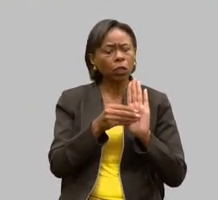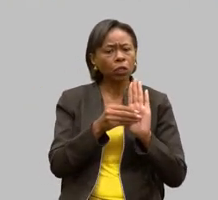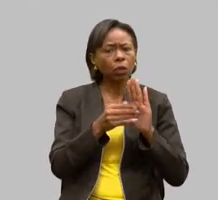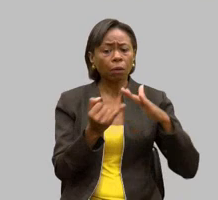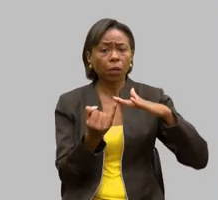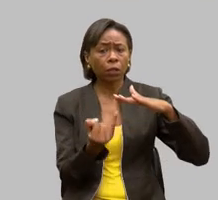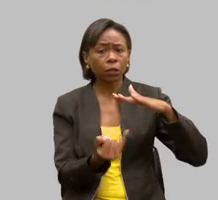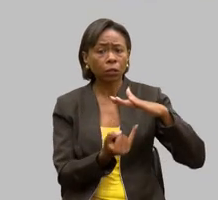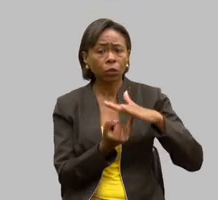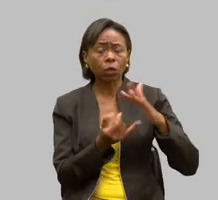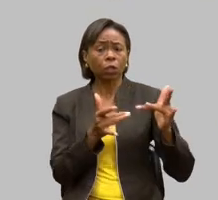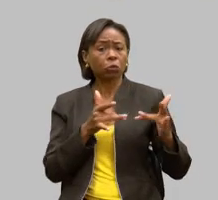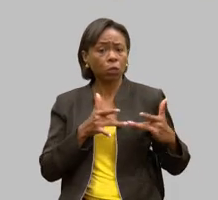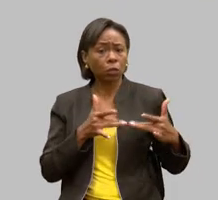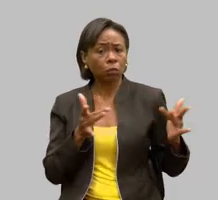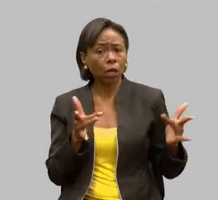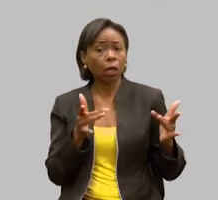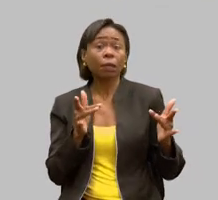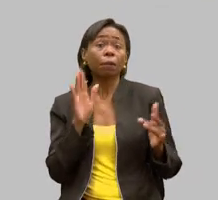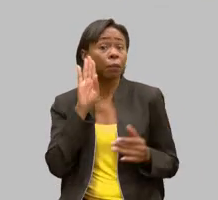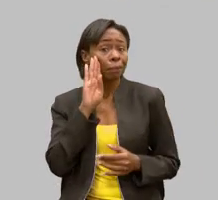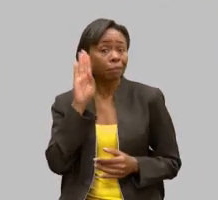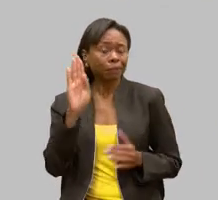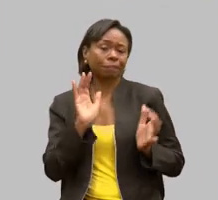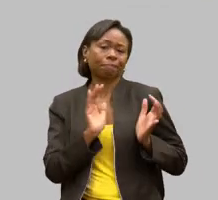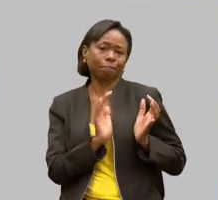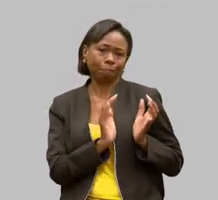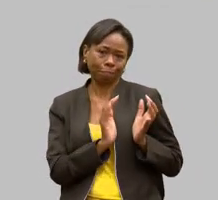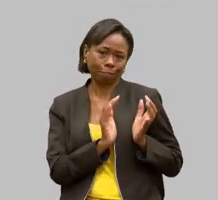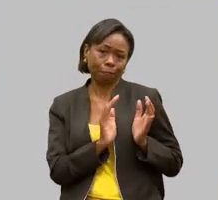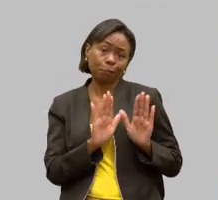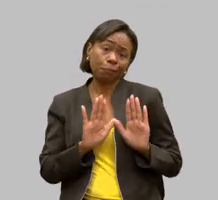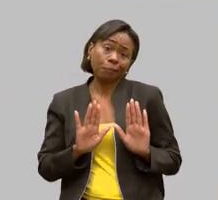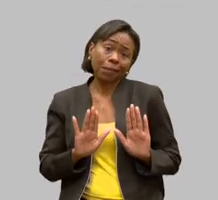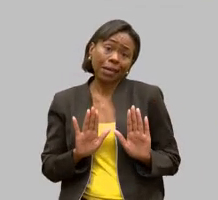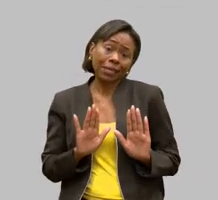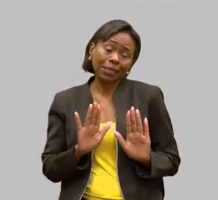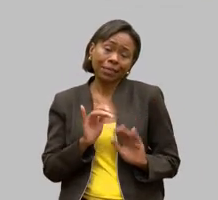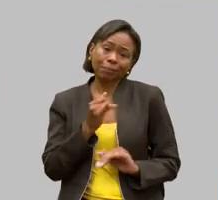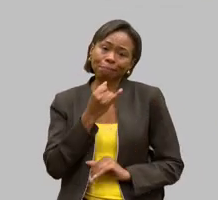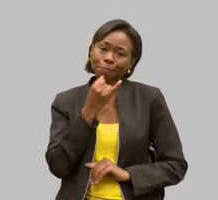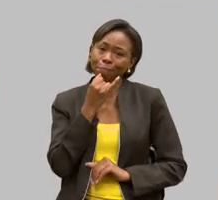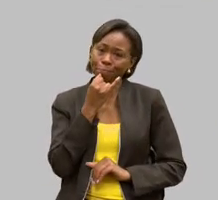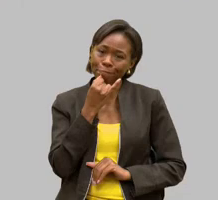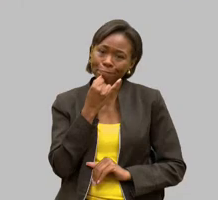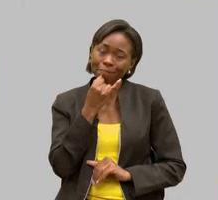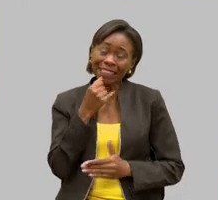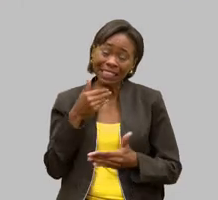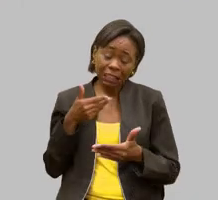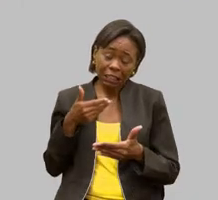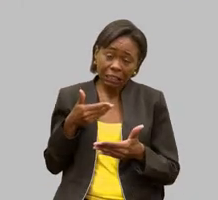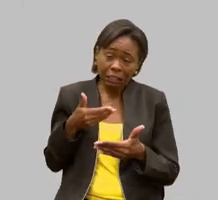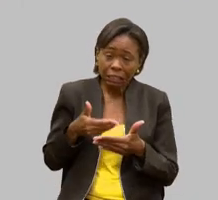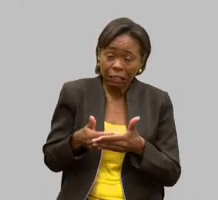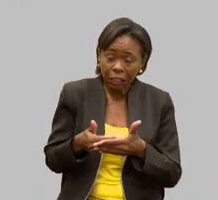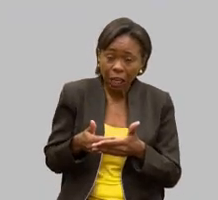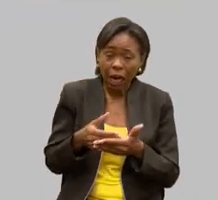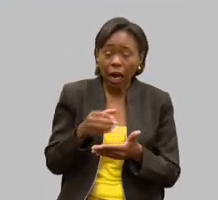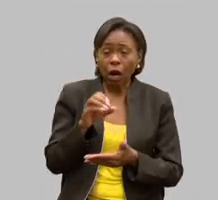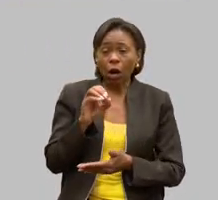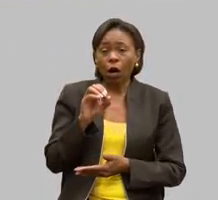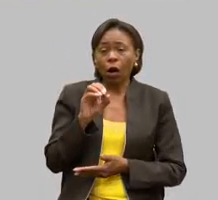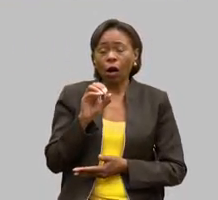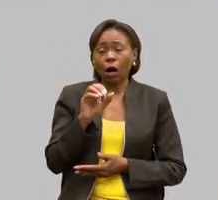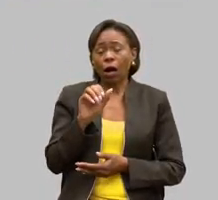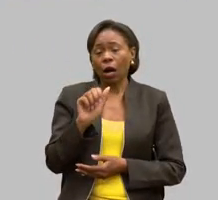filantrópicas, inclusive para as APAES. Mas, infelizmente, na última hora, a Advogacia Geral do Estado resolveu,